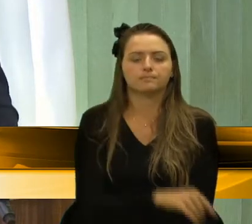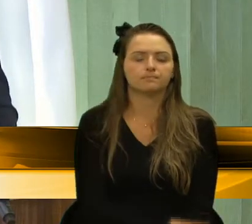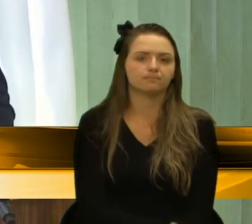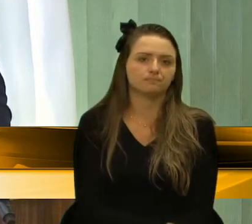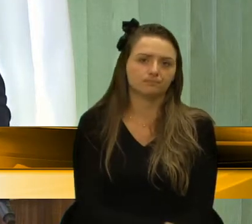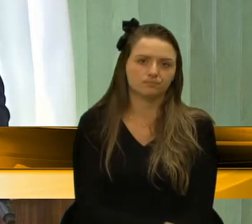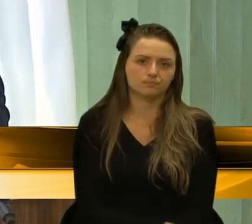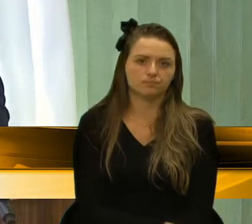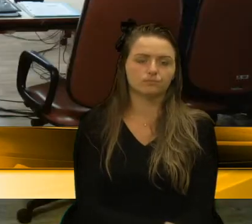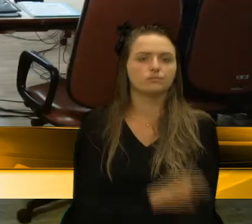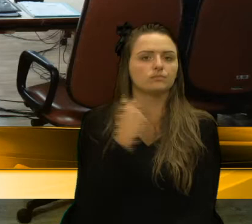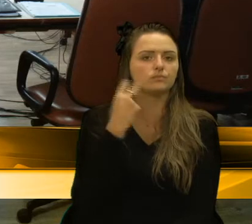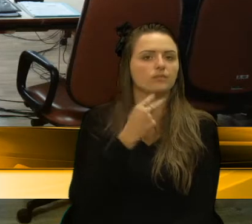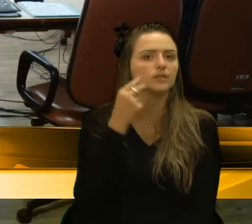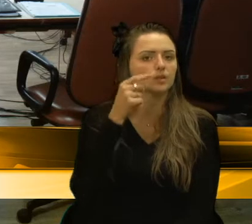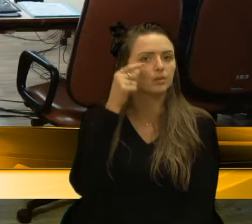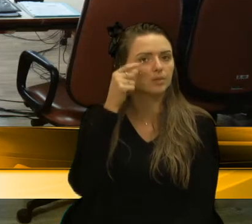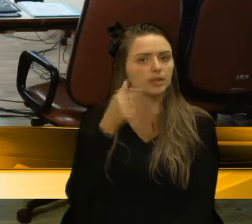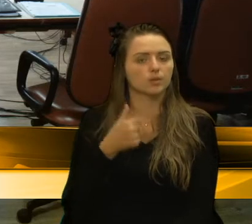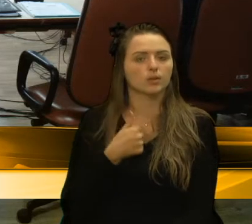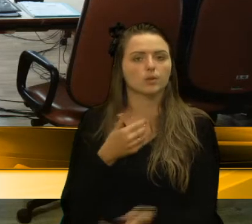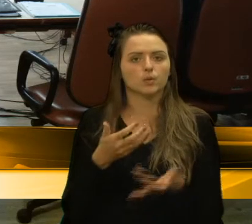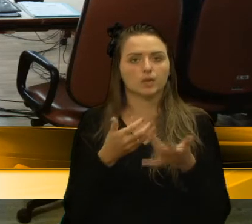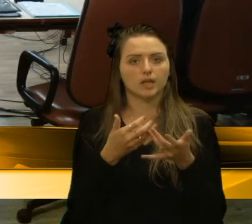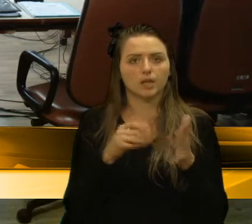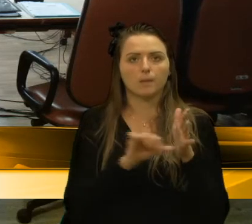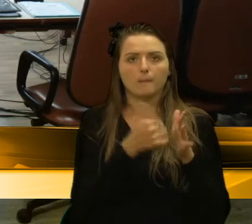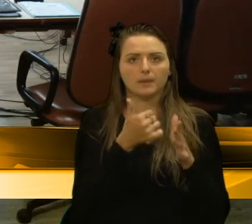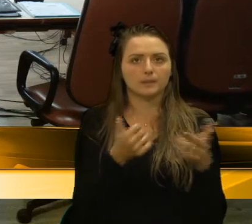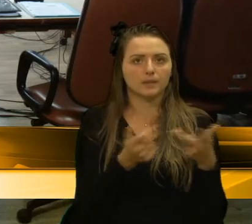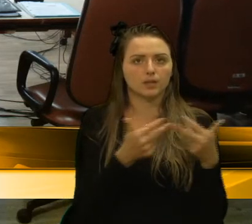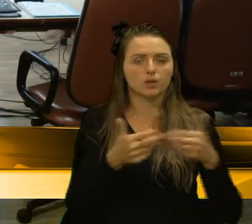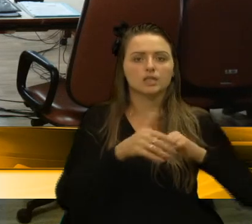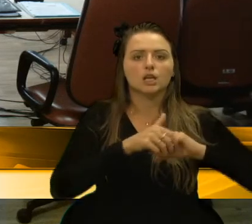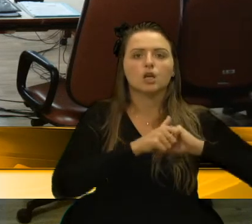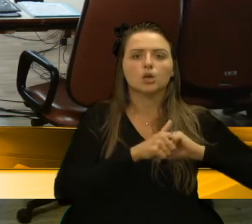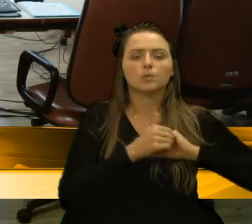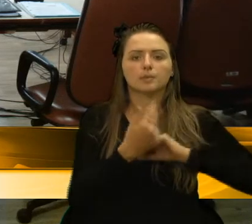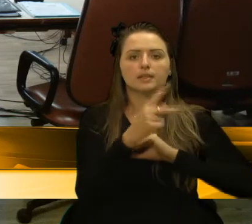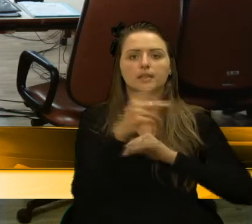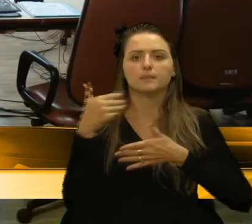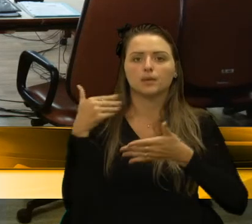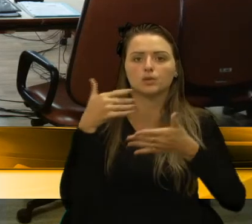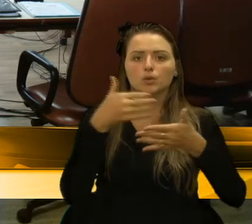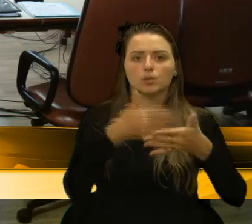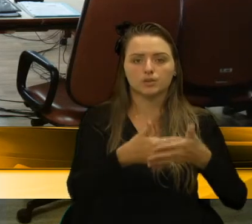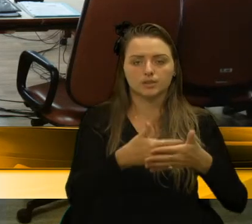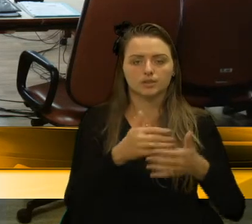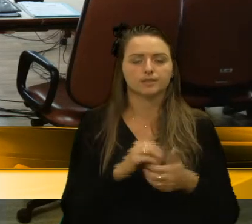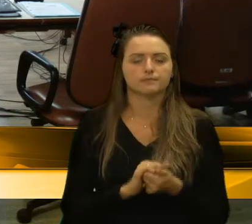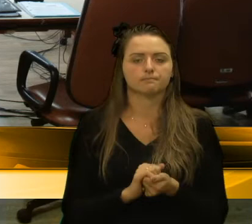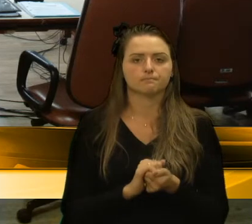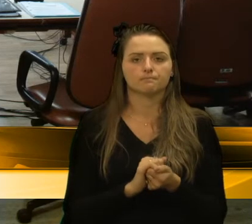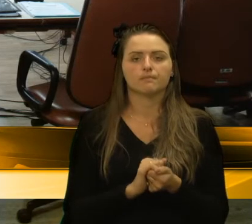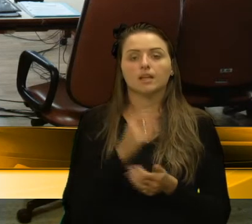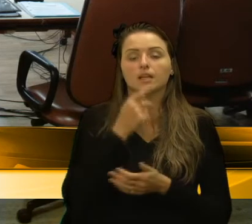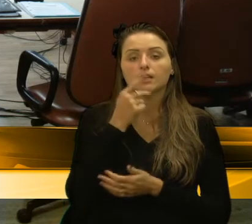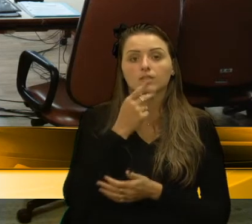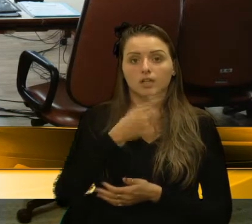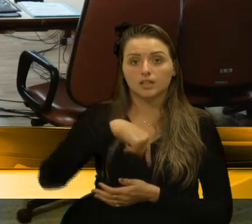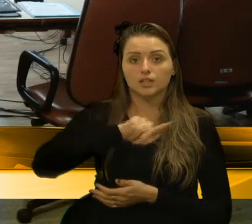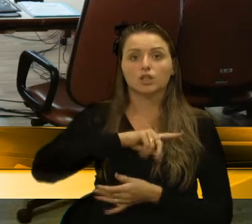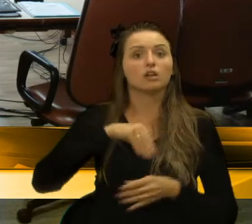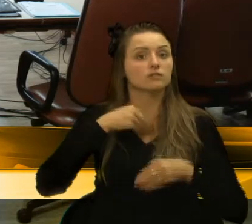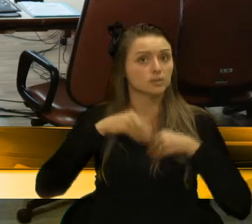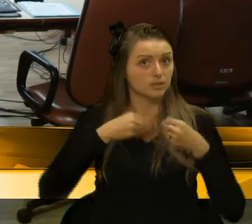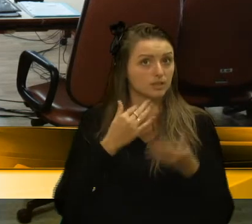por favor. Vereador Périco, quero, primeiramente, lhe cumprimentar pelo mandato e dizer que nós sentiremos a